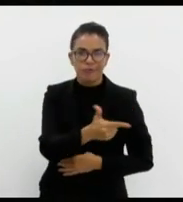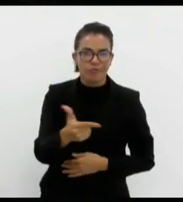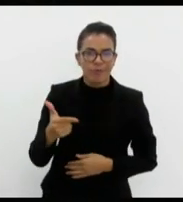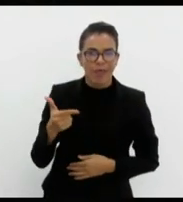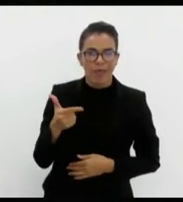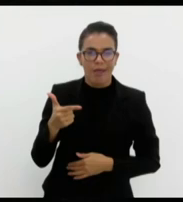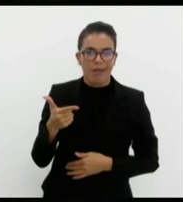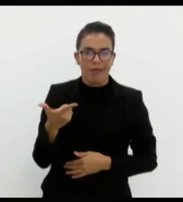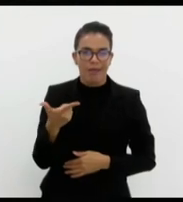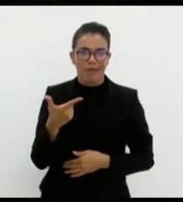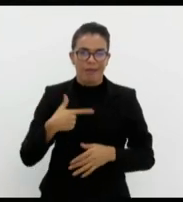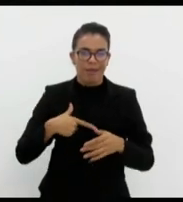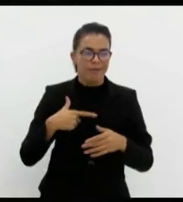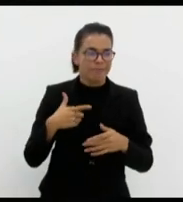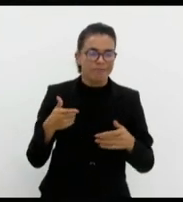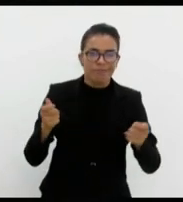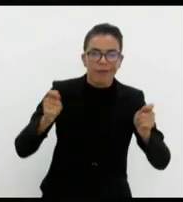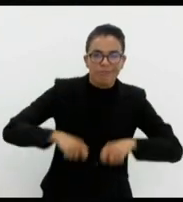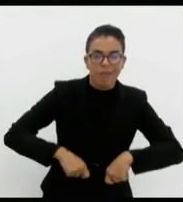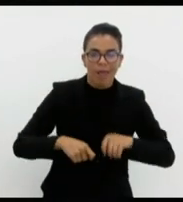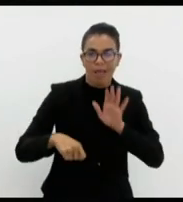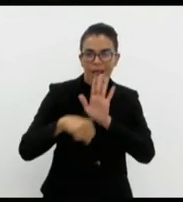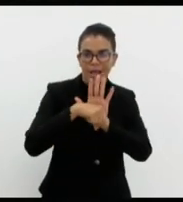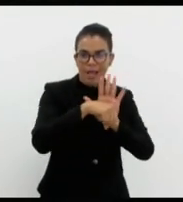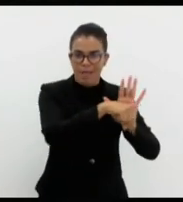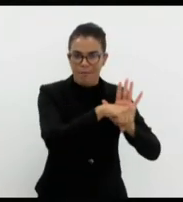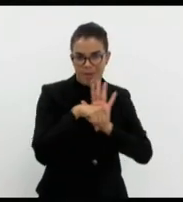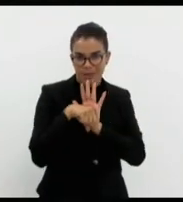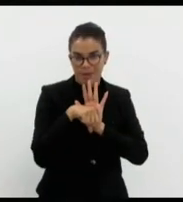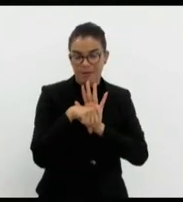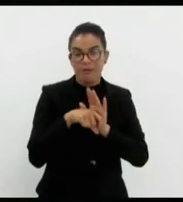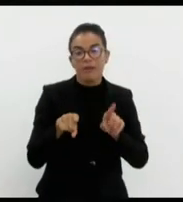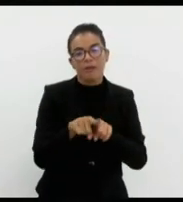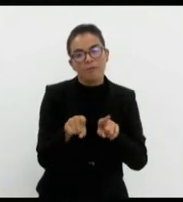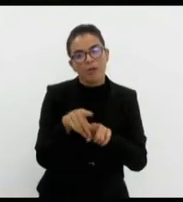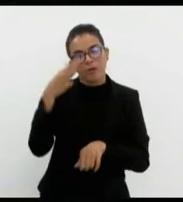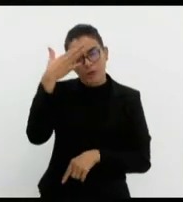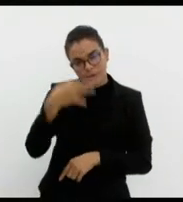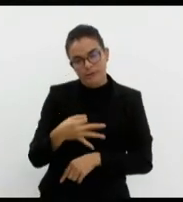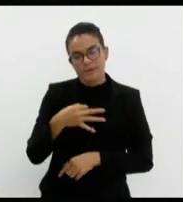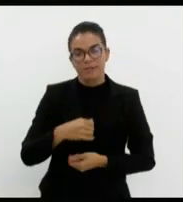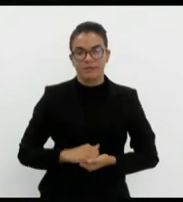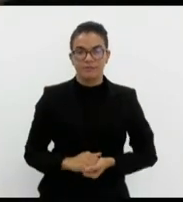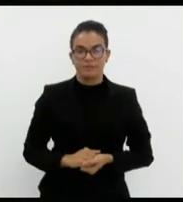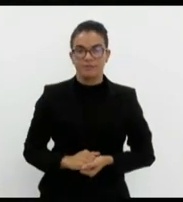crime organizado em nenhuma de suas páginas. Tenham certeza disso, como eu tenho.